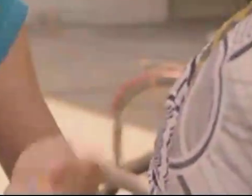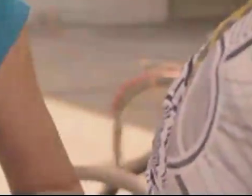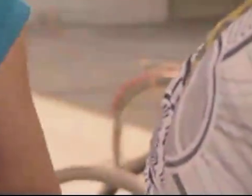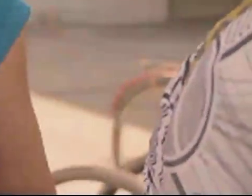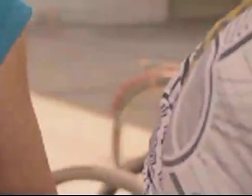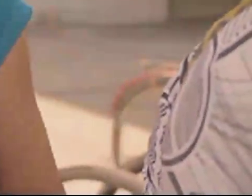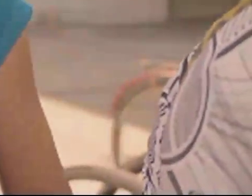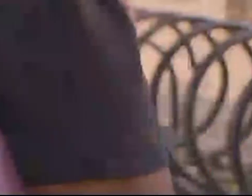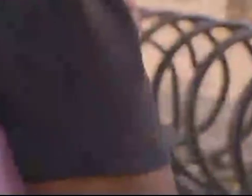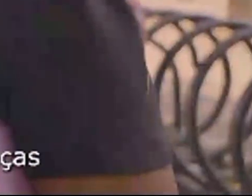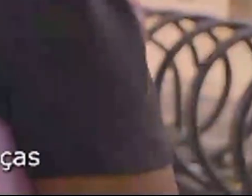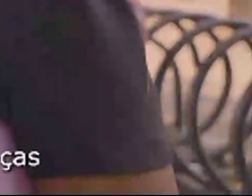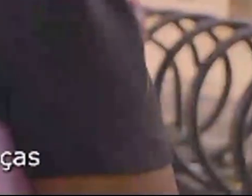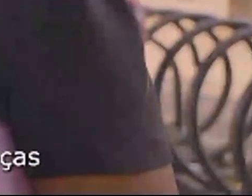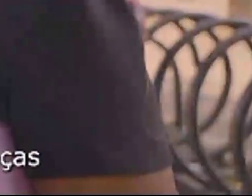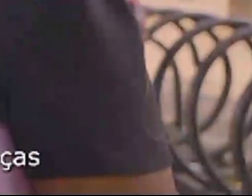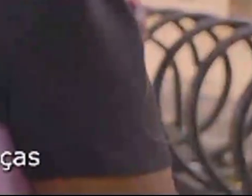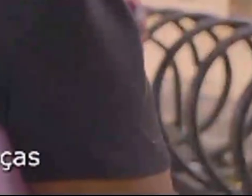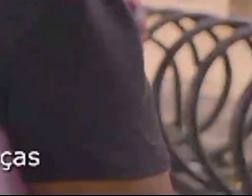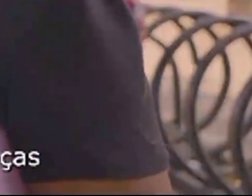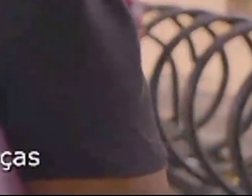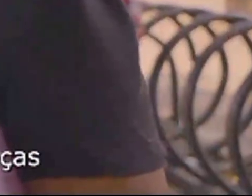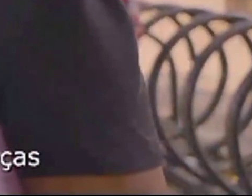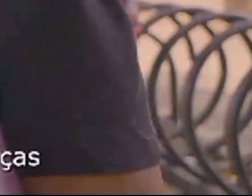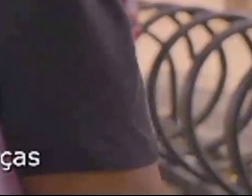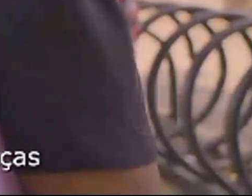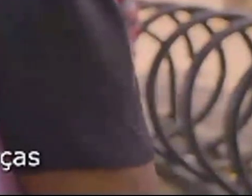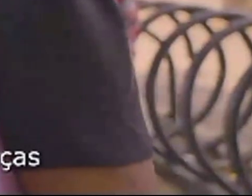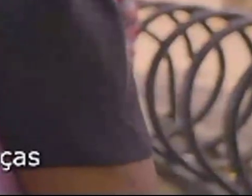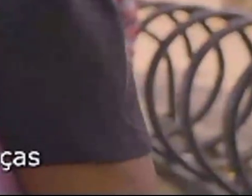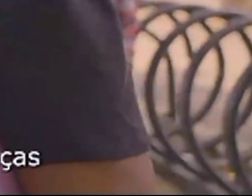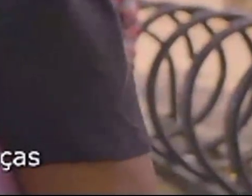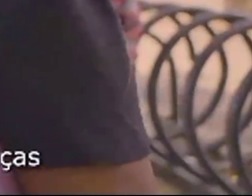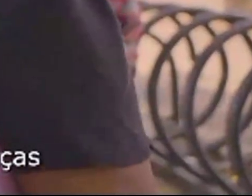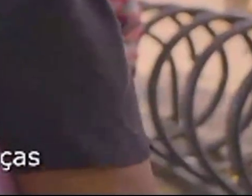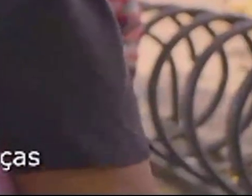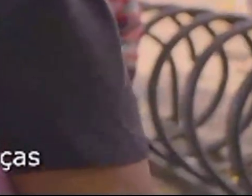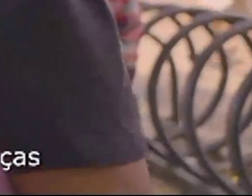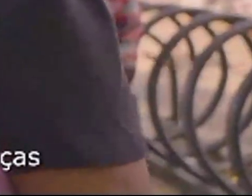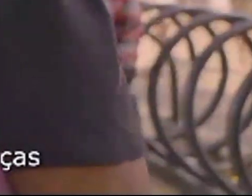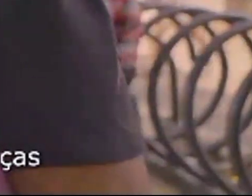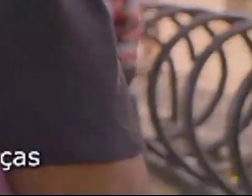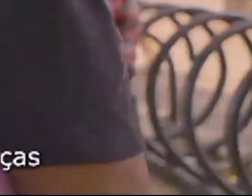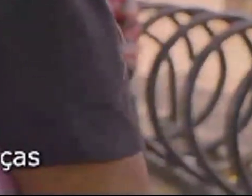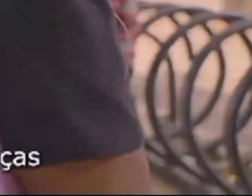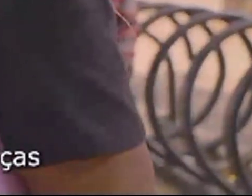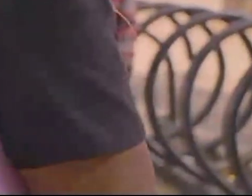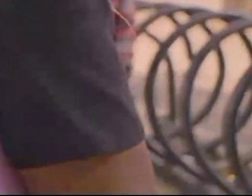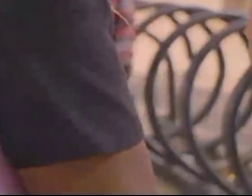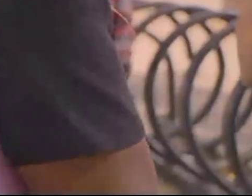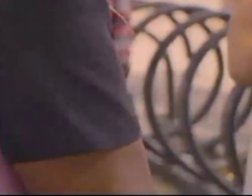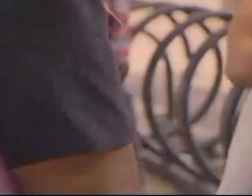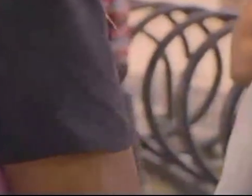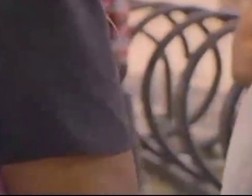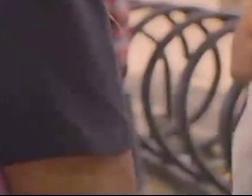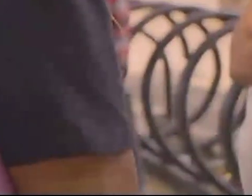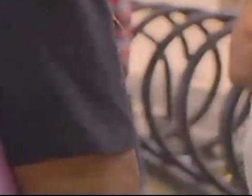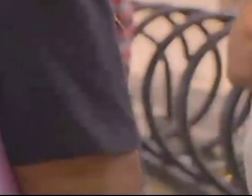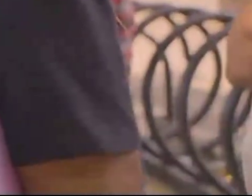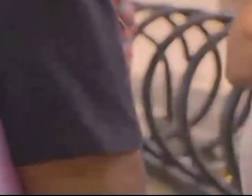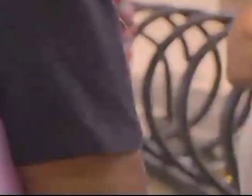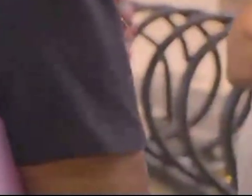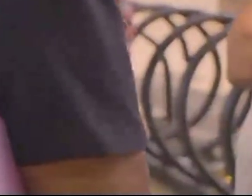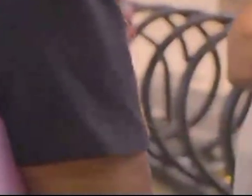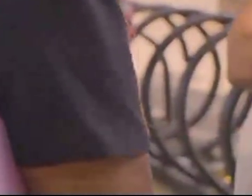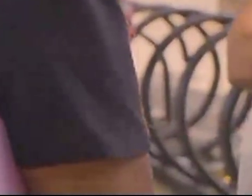de passagens e seria bom ser gratuito porque a gente anda muito com as crianças e nem toda vez a gente tem um